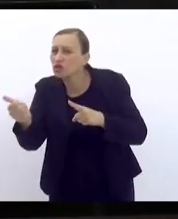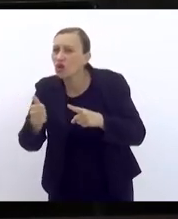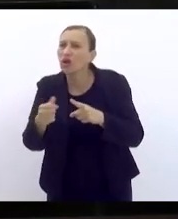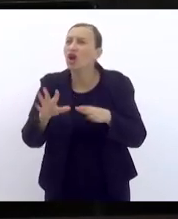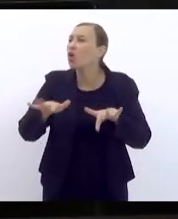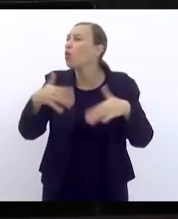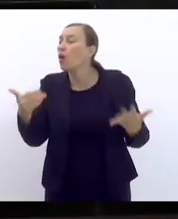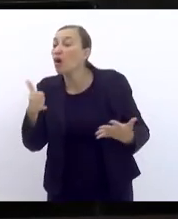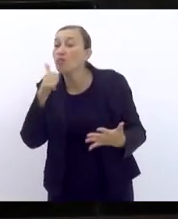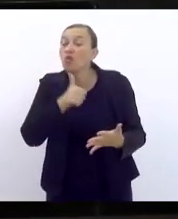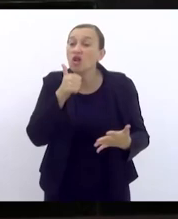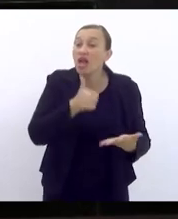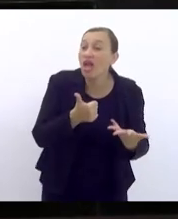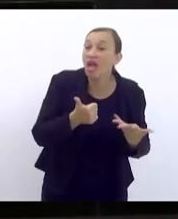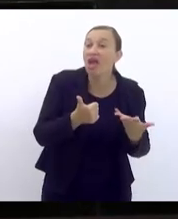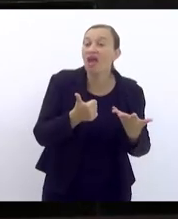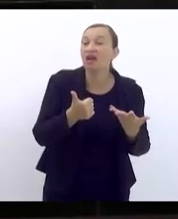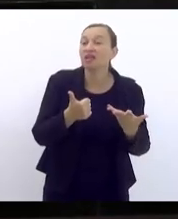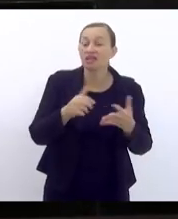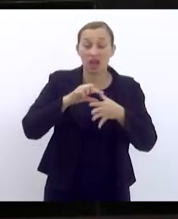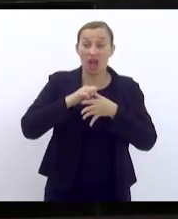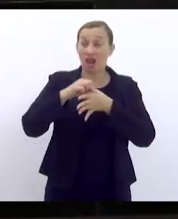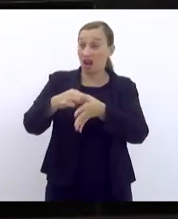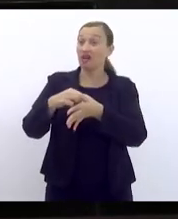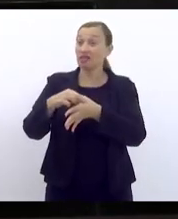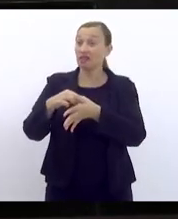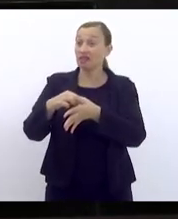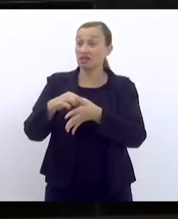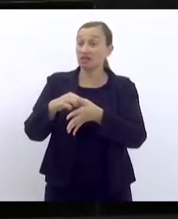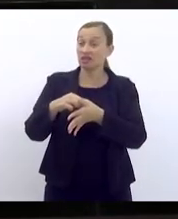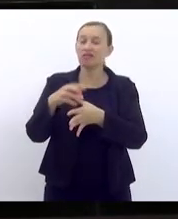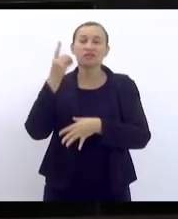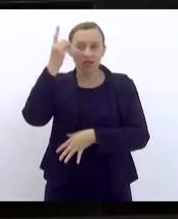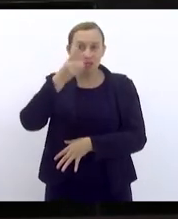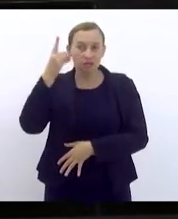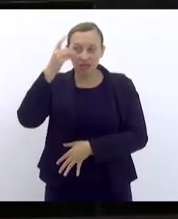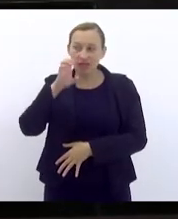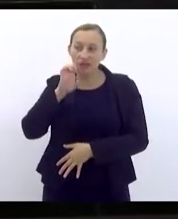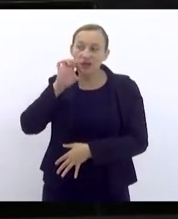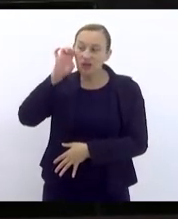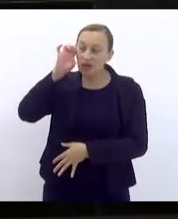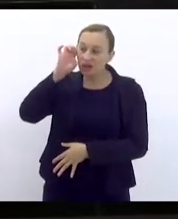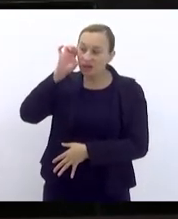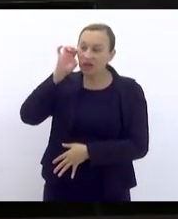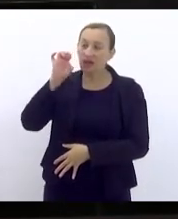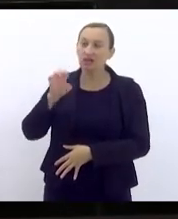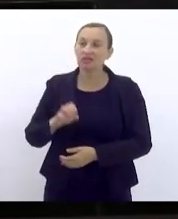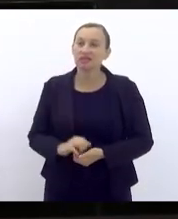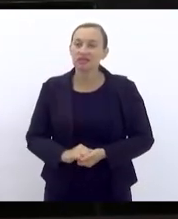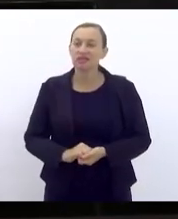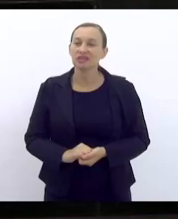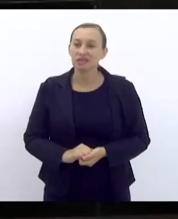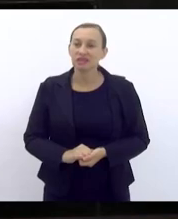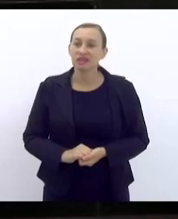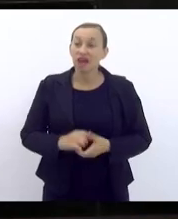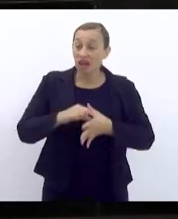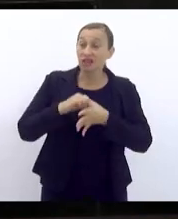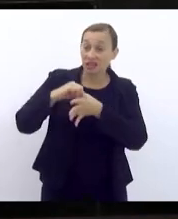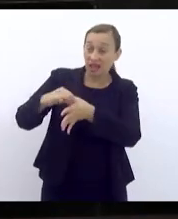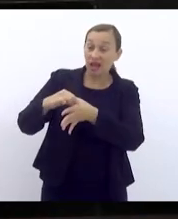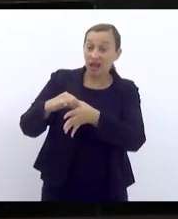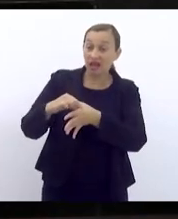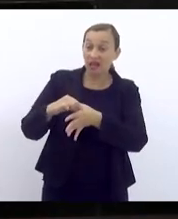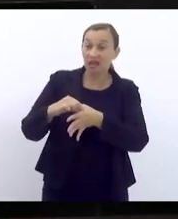foram as mulheres que foram as líderes, deputada Élica, quais foram as mulheres que lideraram esse movimento,